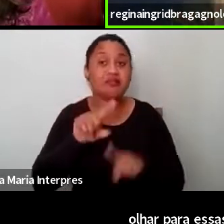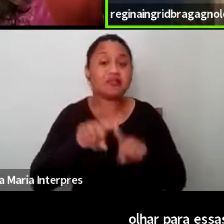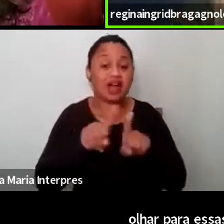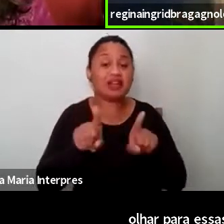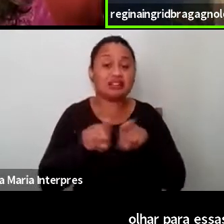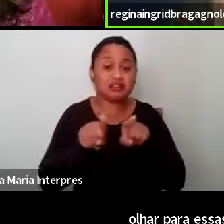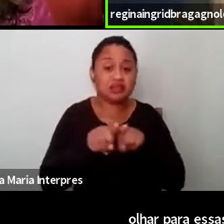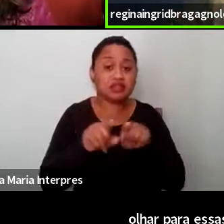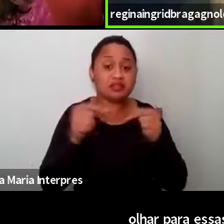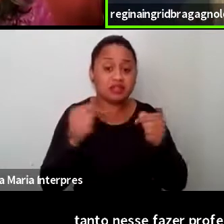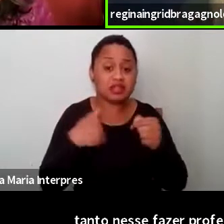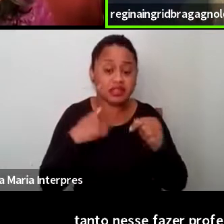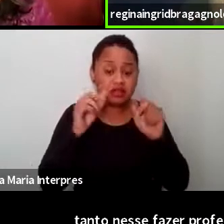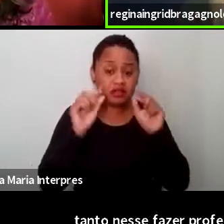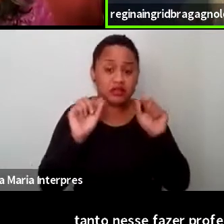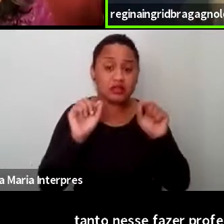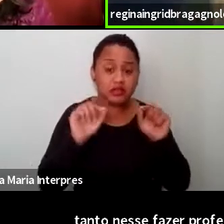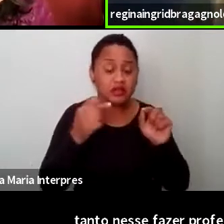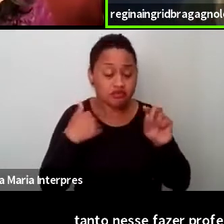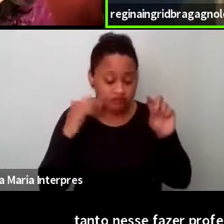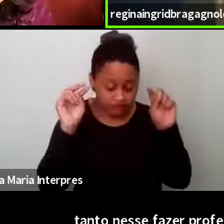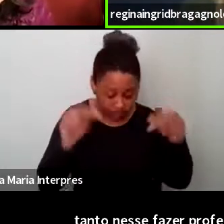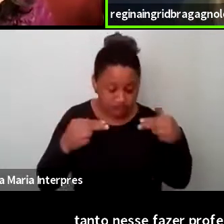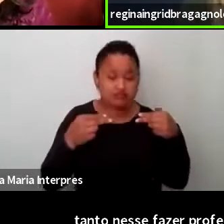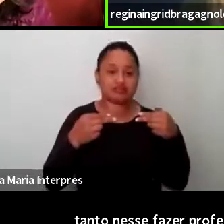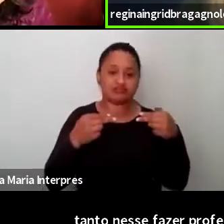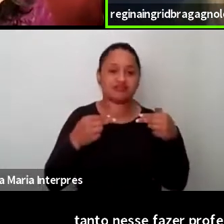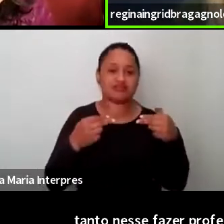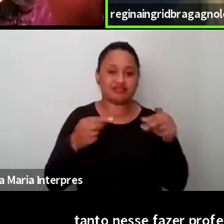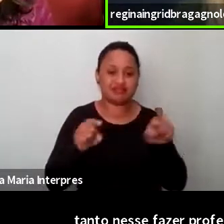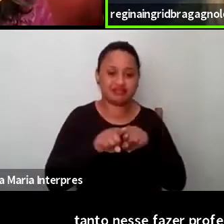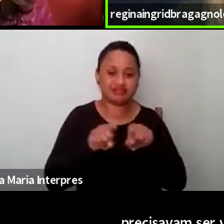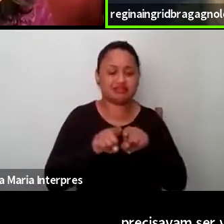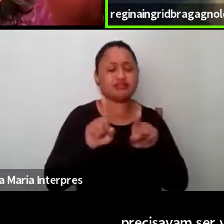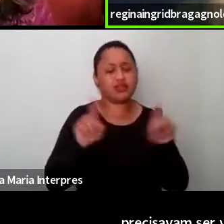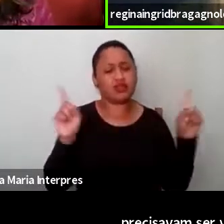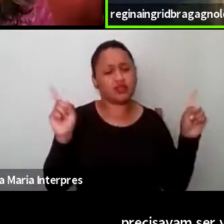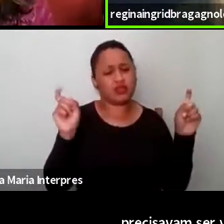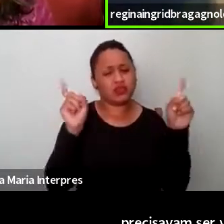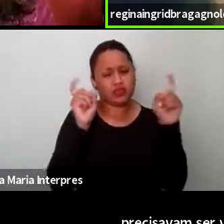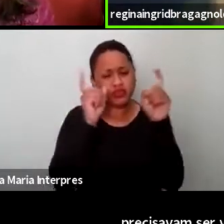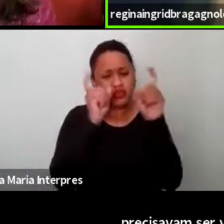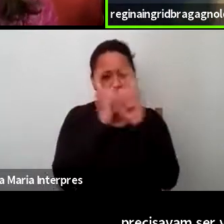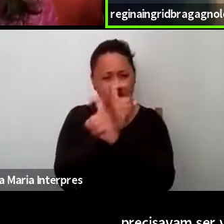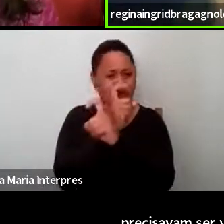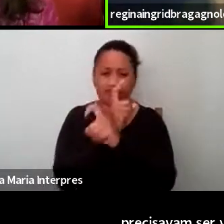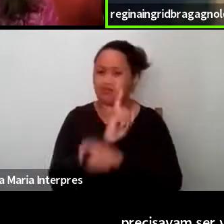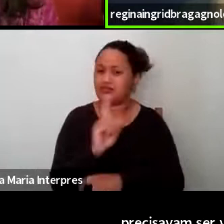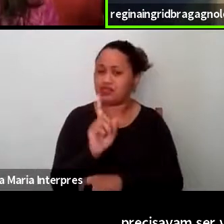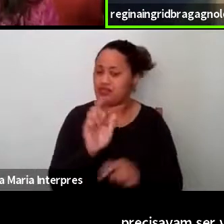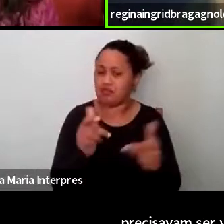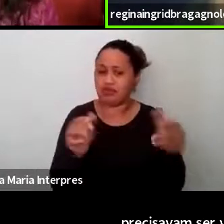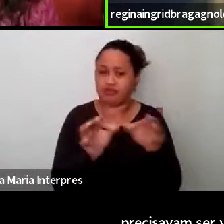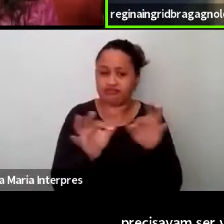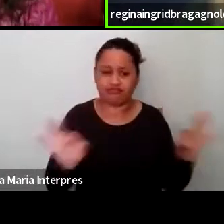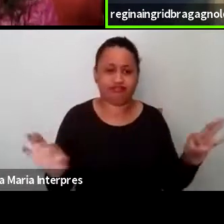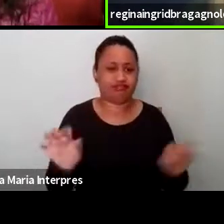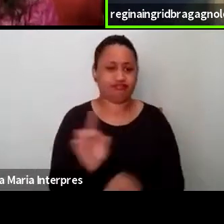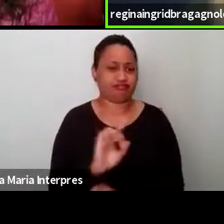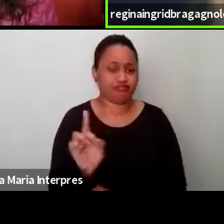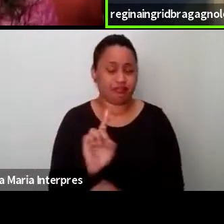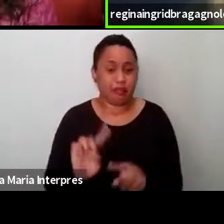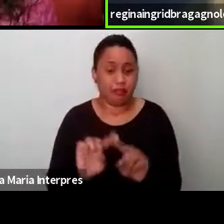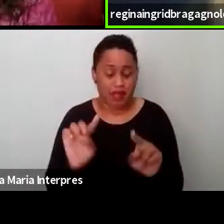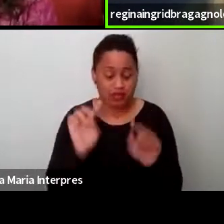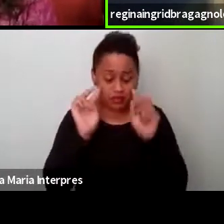ser miradas também para mim em um determinado momento e isso foi extremamente difícil, não foi um percurso simples, mas olhar